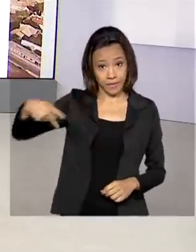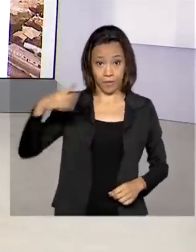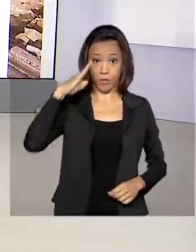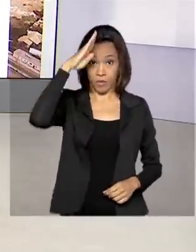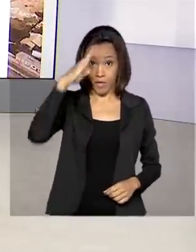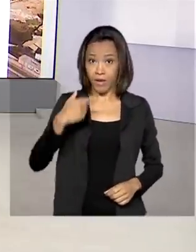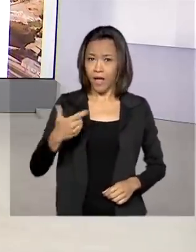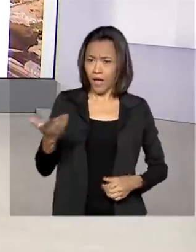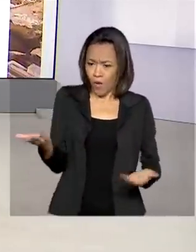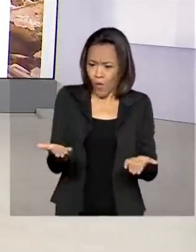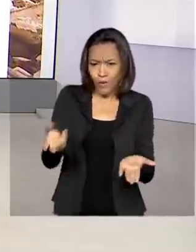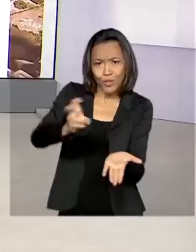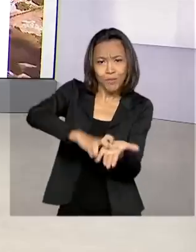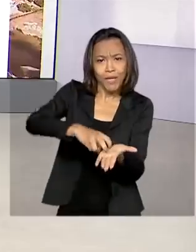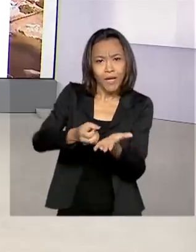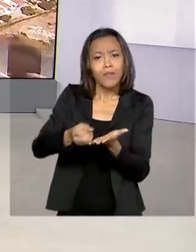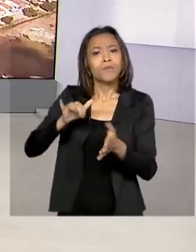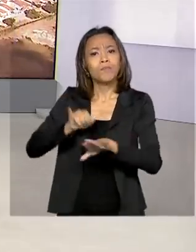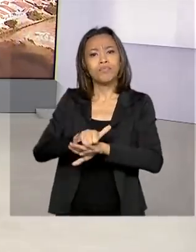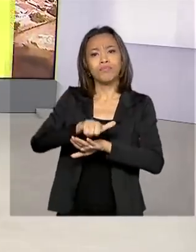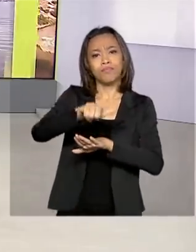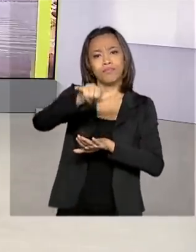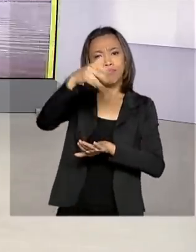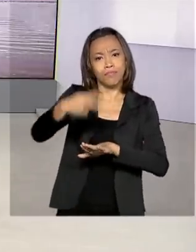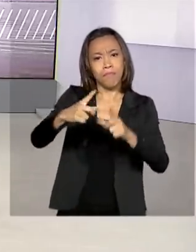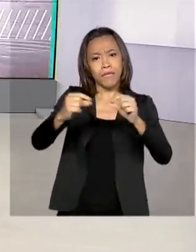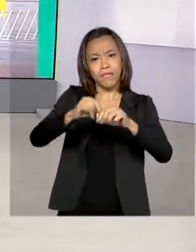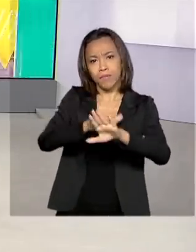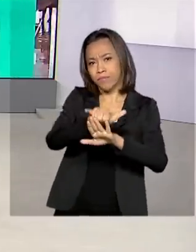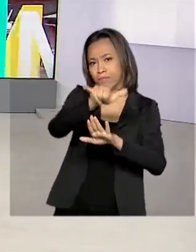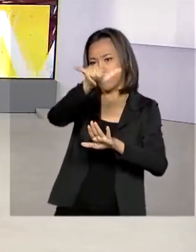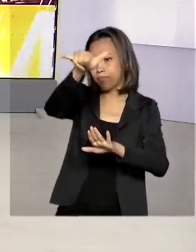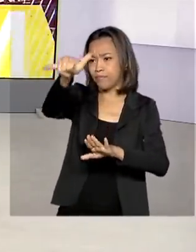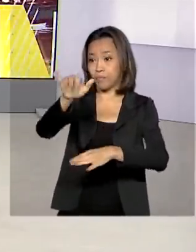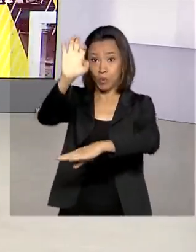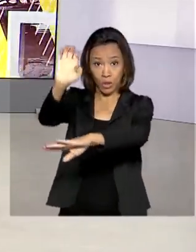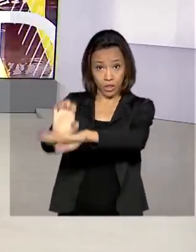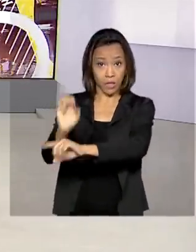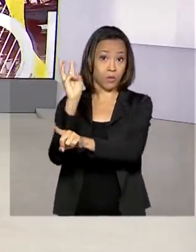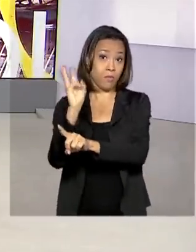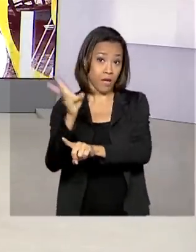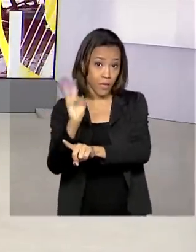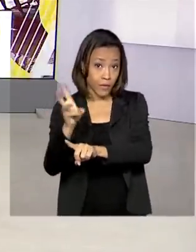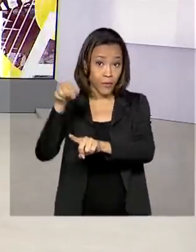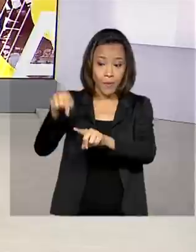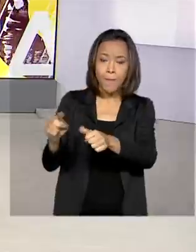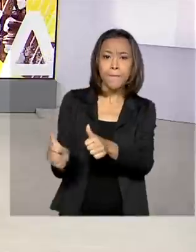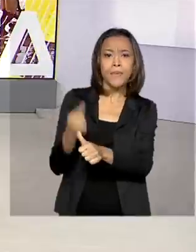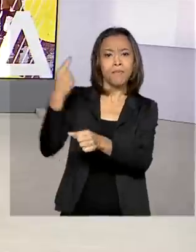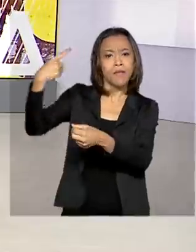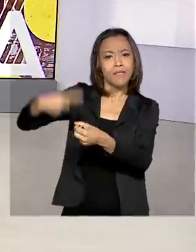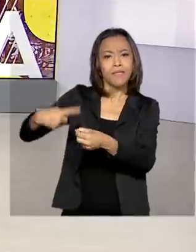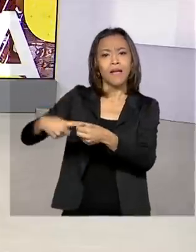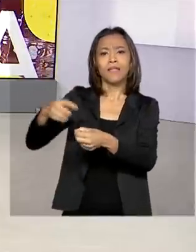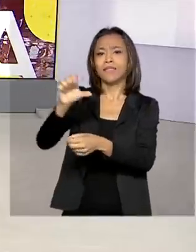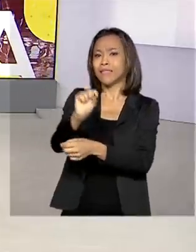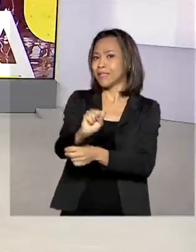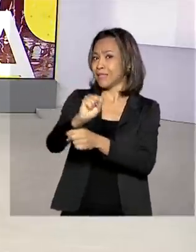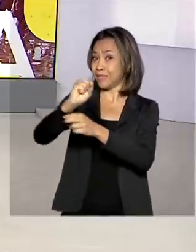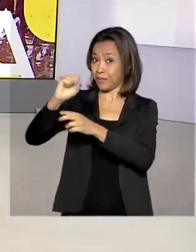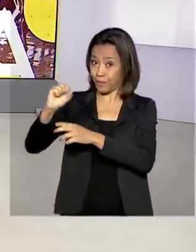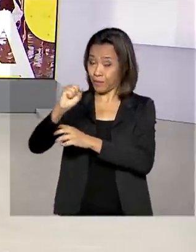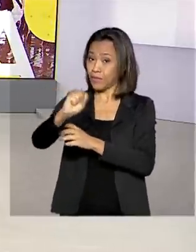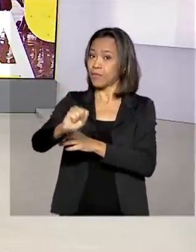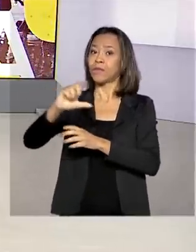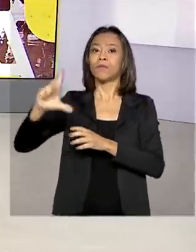embarcou agora de manhã da base aérea de Brasília para o estado do Maranhão. A primeira parada é em São Luís, onde ele fará uma